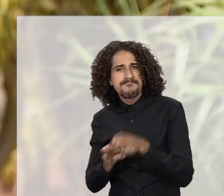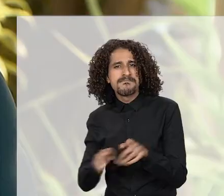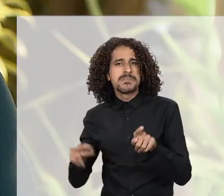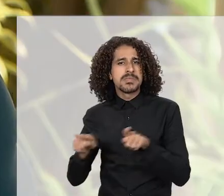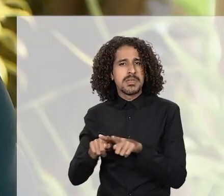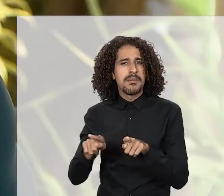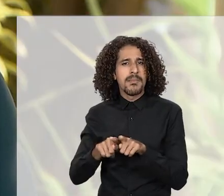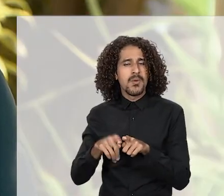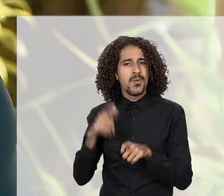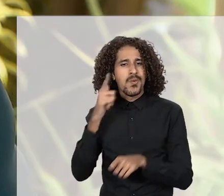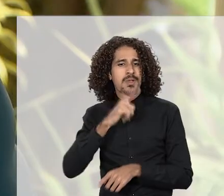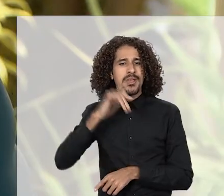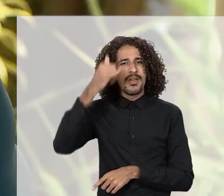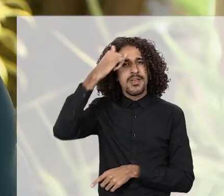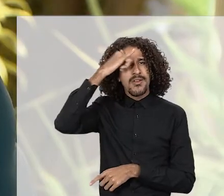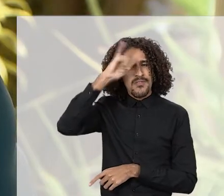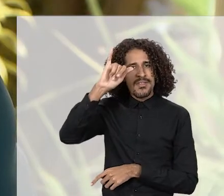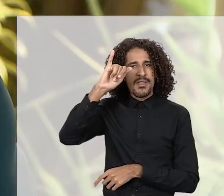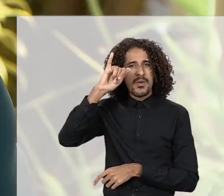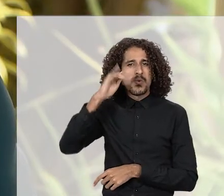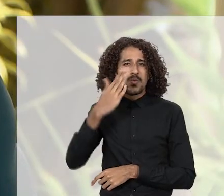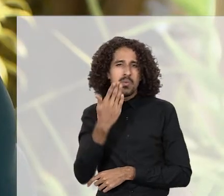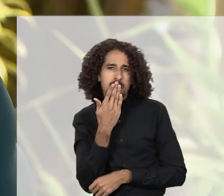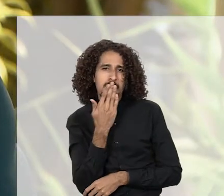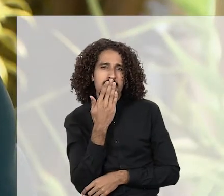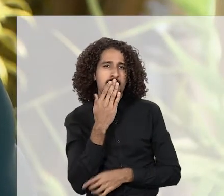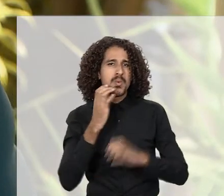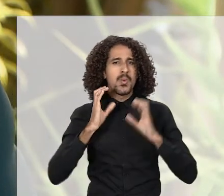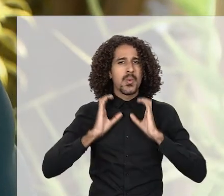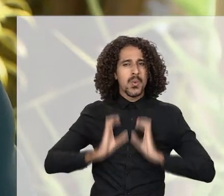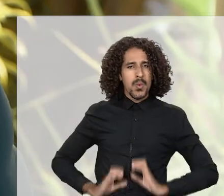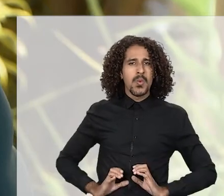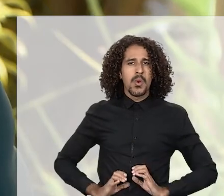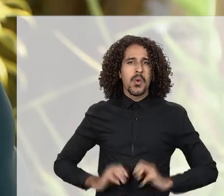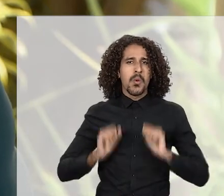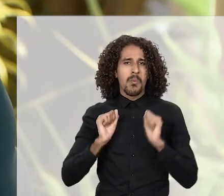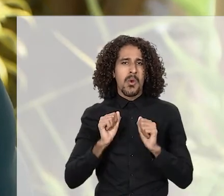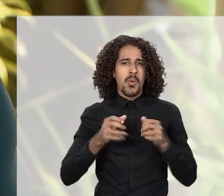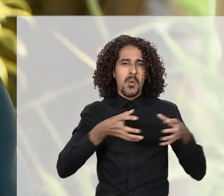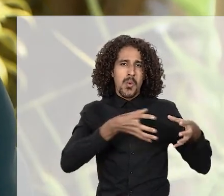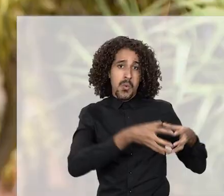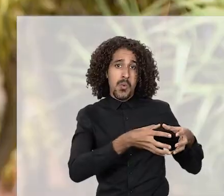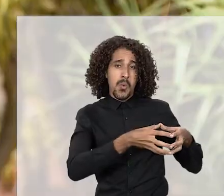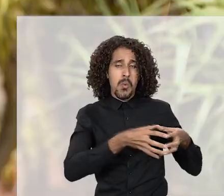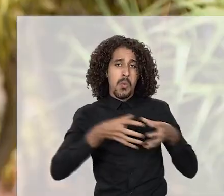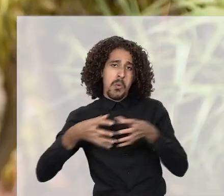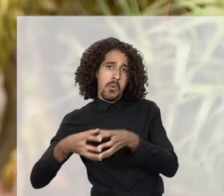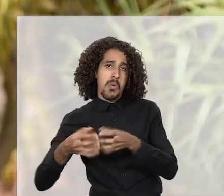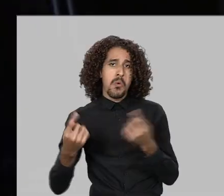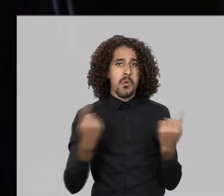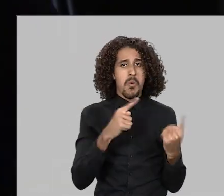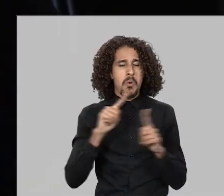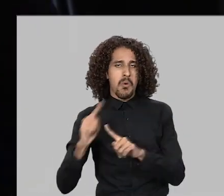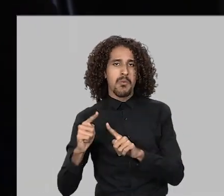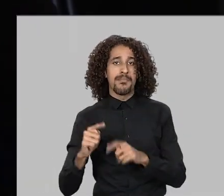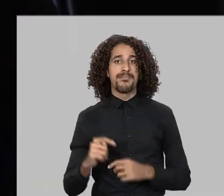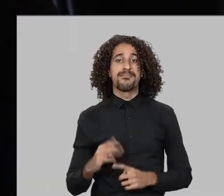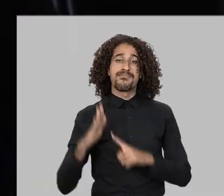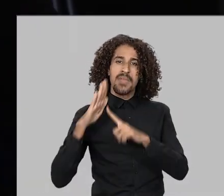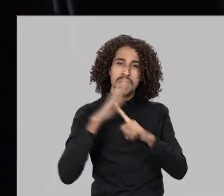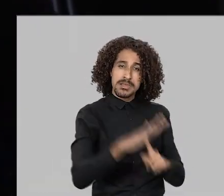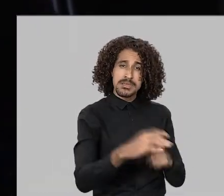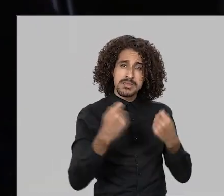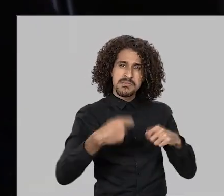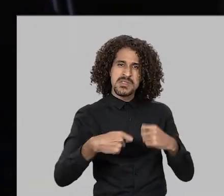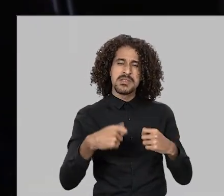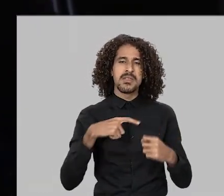mas especialmente prevenir esse tipo de comportamento, seja de uma parte, seja de outra. O assédio deve